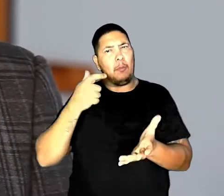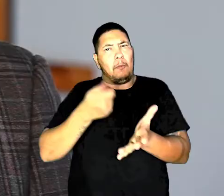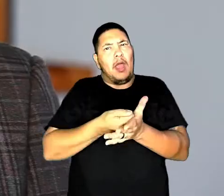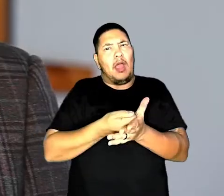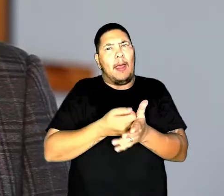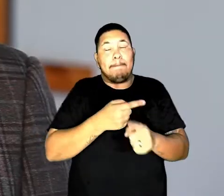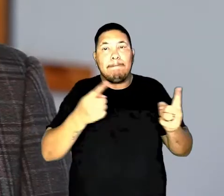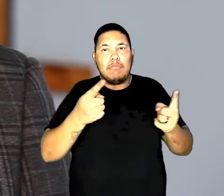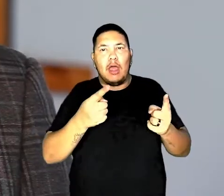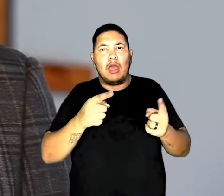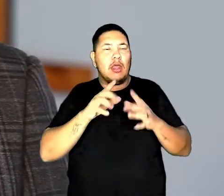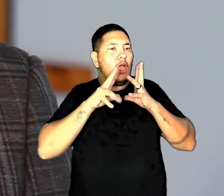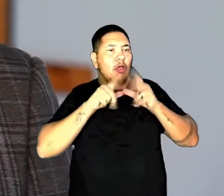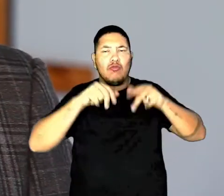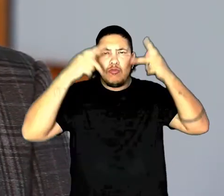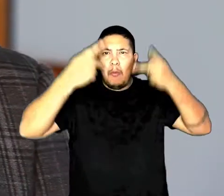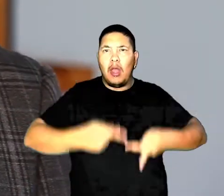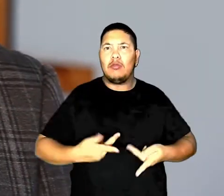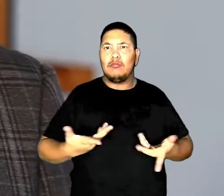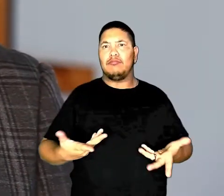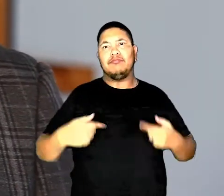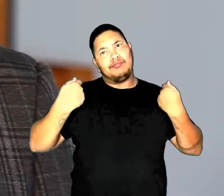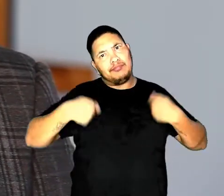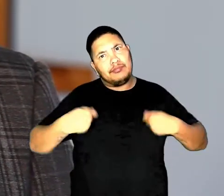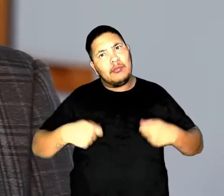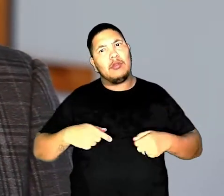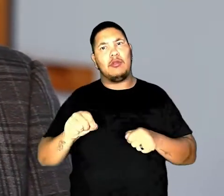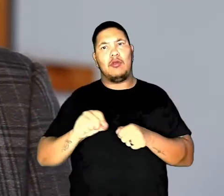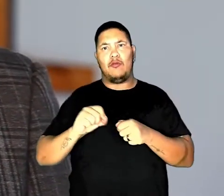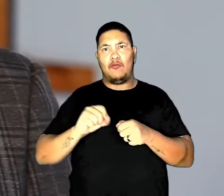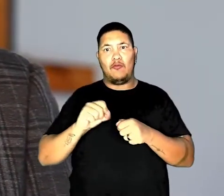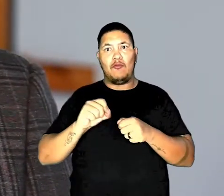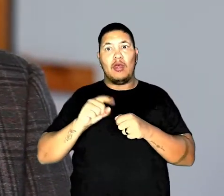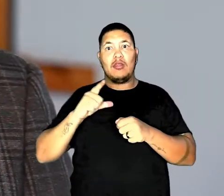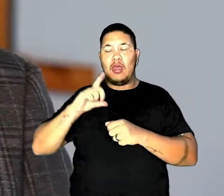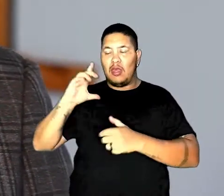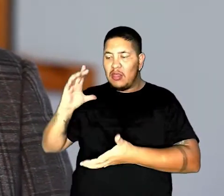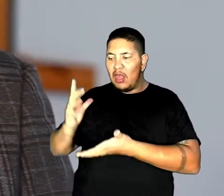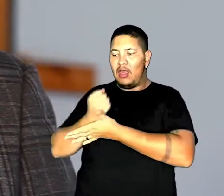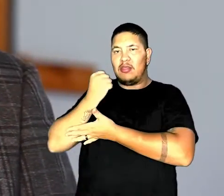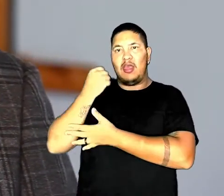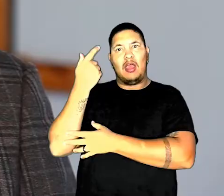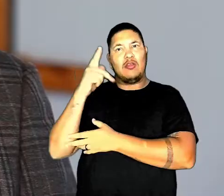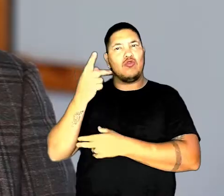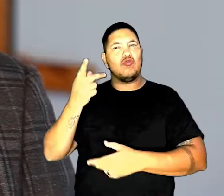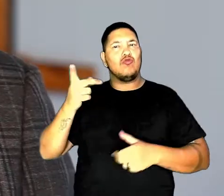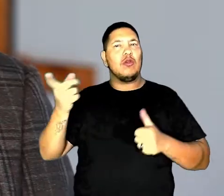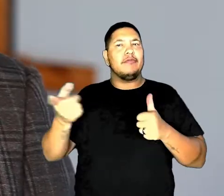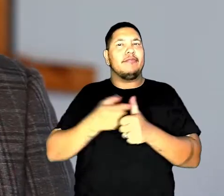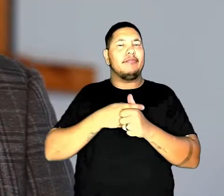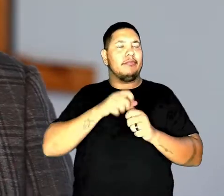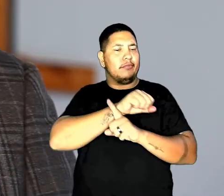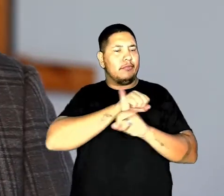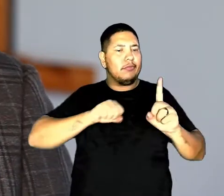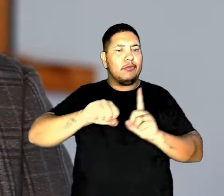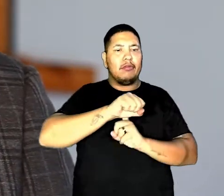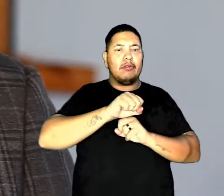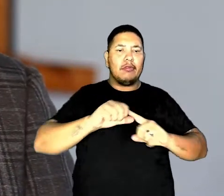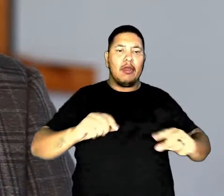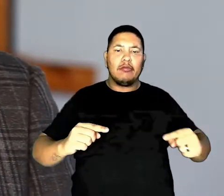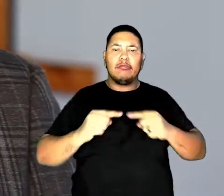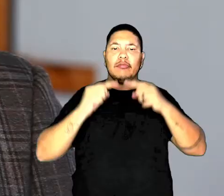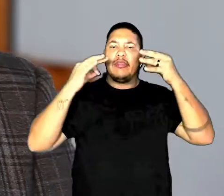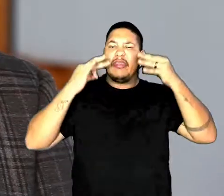devem pagar por eles, mas são todos seres humanos e precisam fazer esse resgate da sua dívida com a